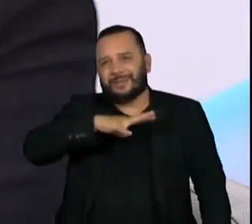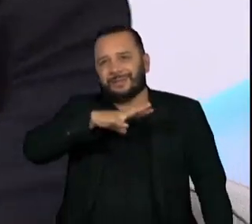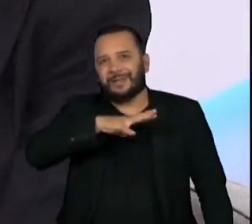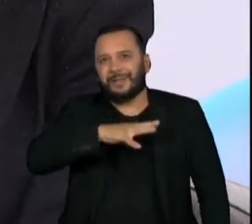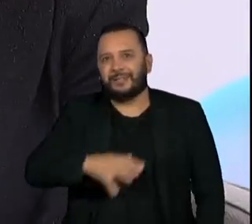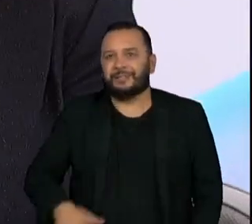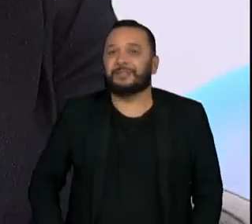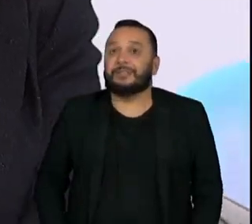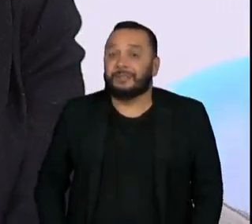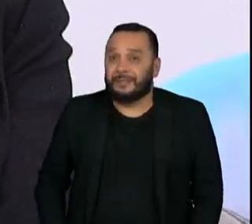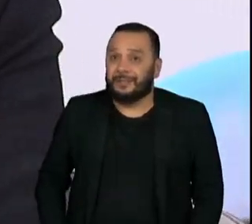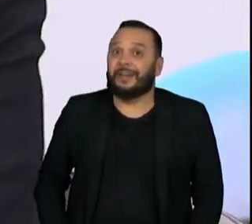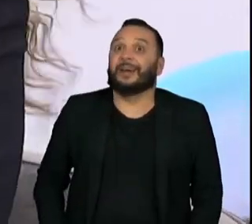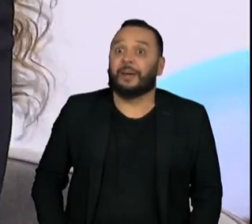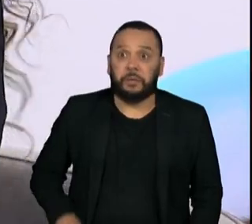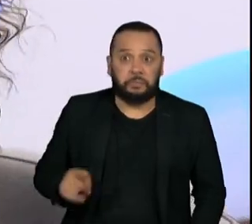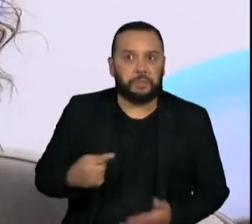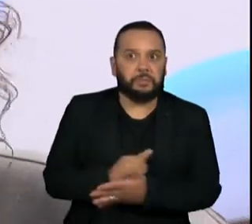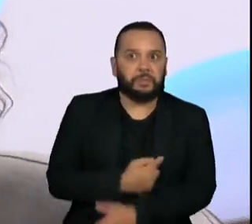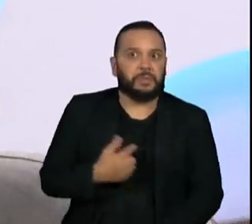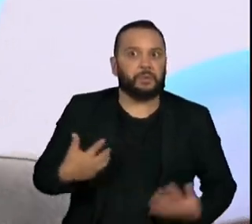Tá, Lucas, é para responder agora? É!